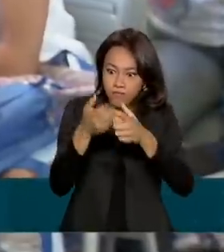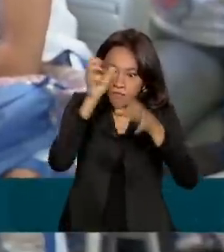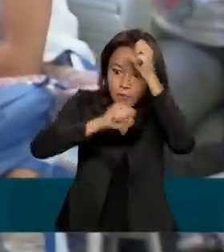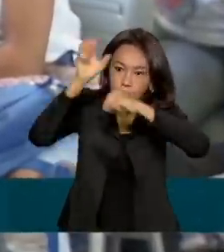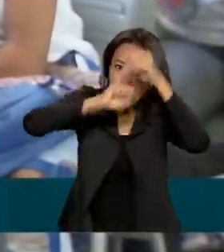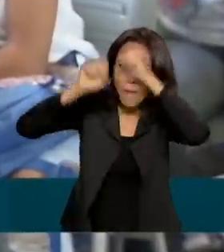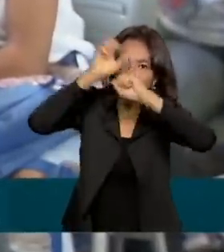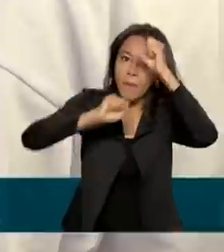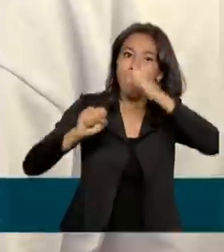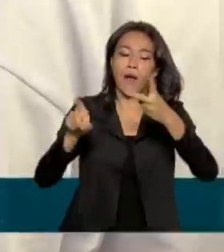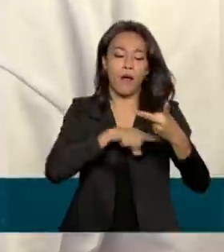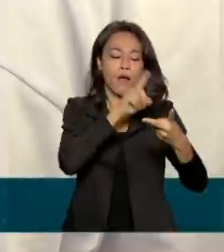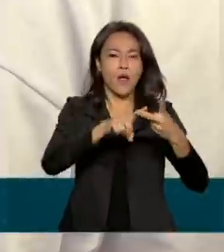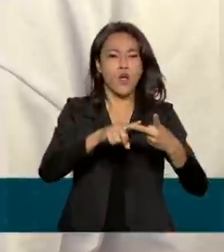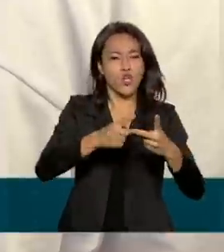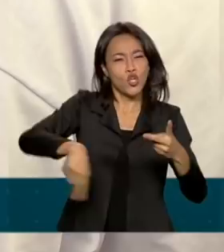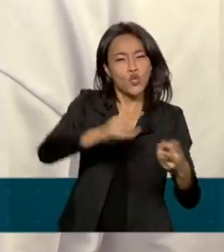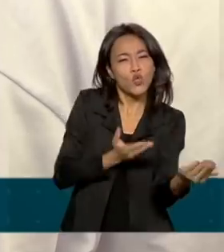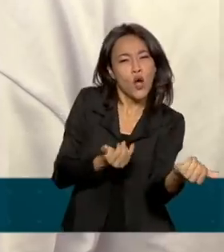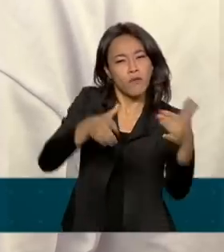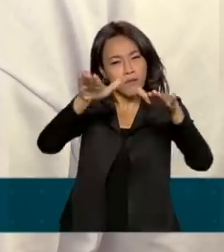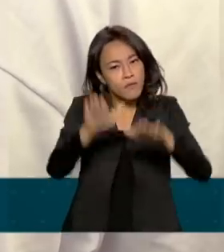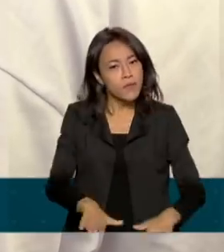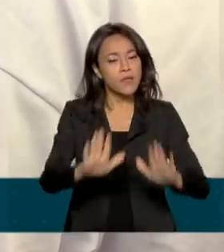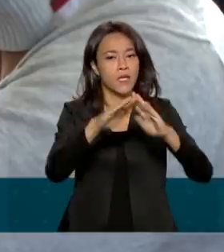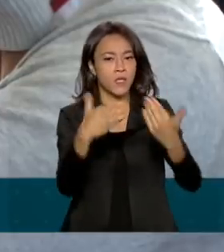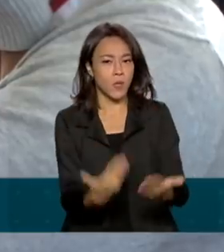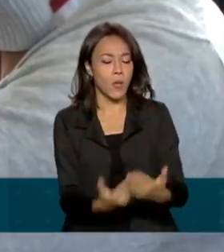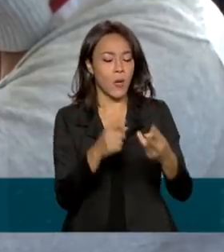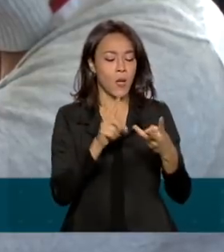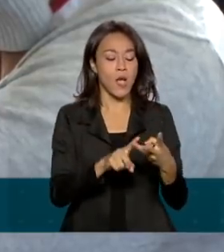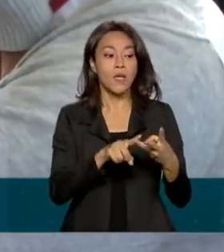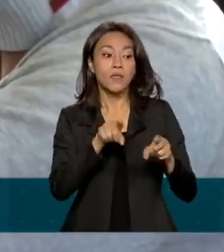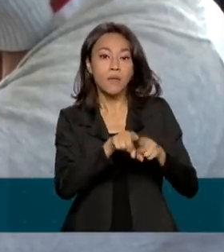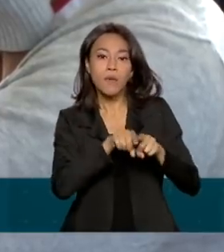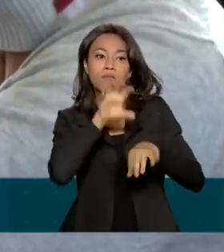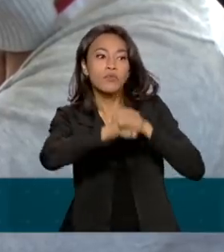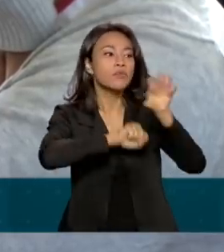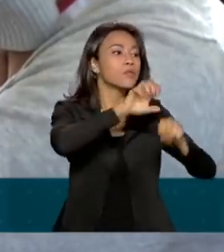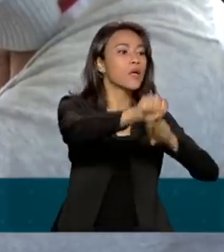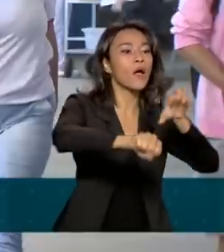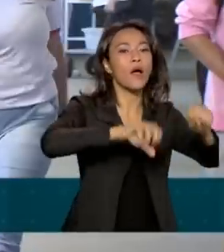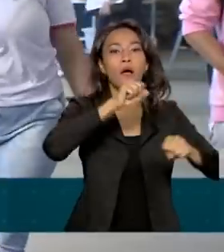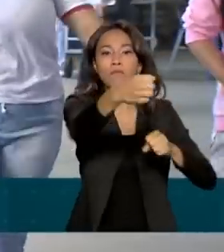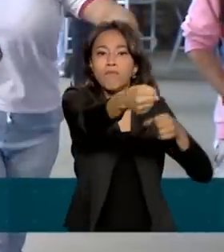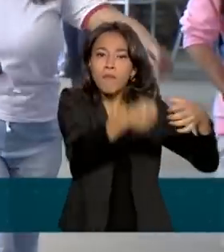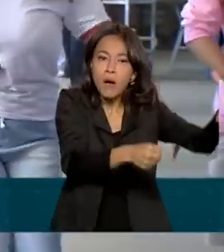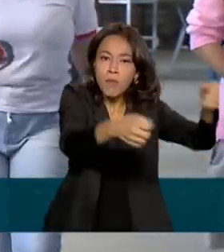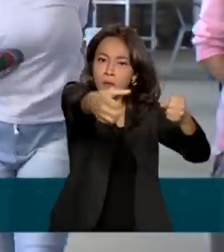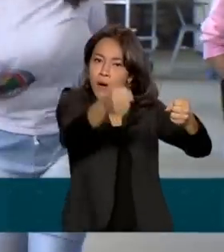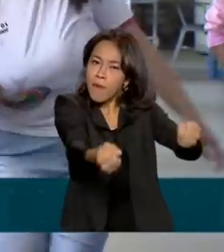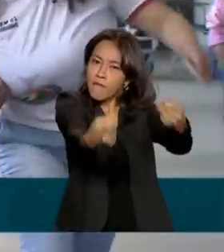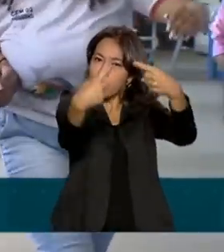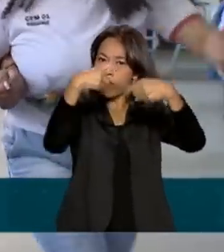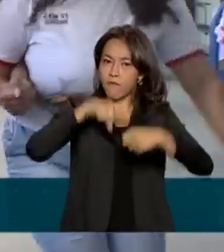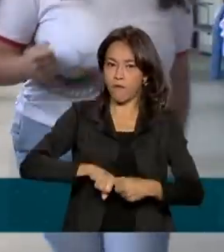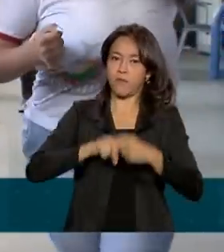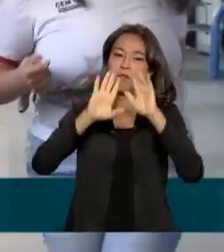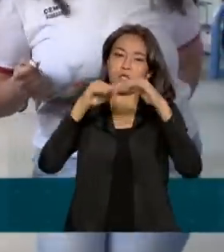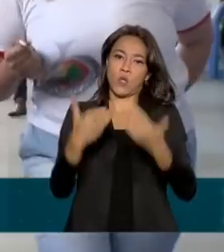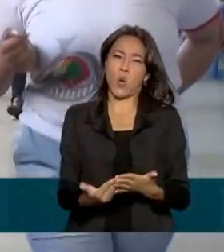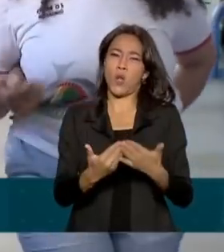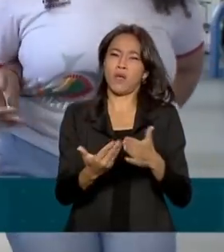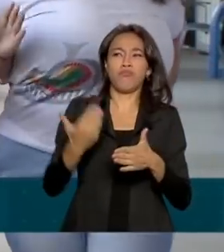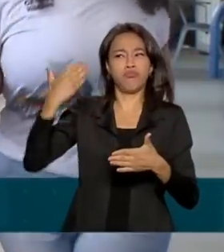de permanência dos jovens, promover o processo de busca ativa, trazer os jovens de volta à sala de aula, aqueles jovens que abandonaram a escola